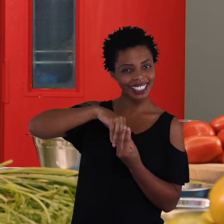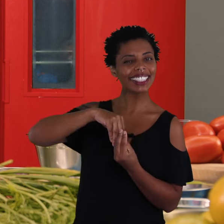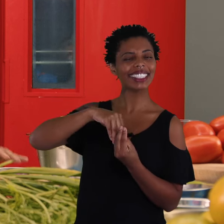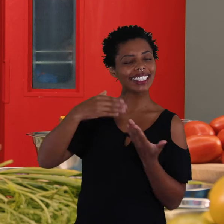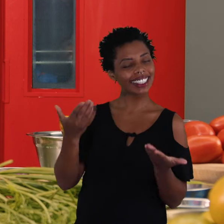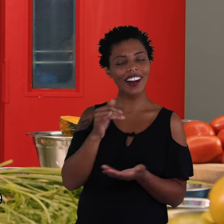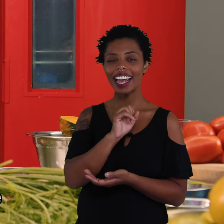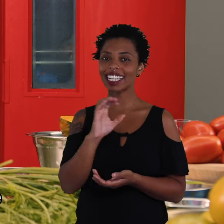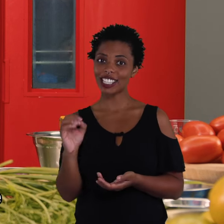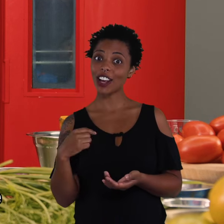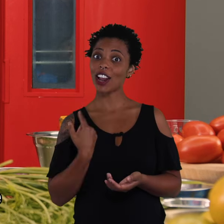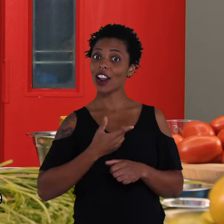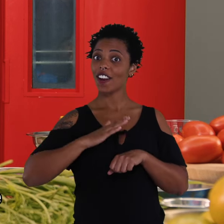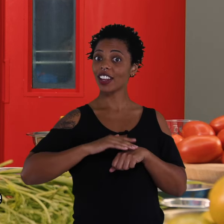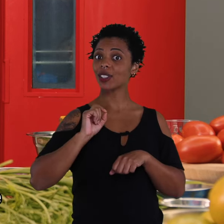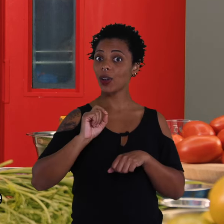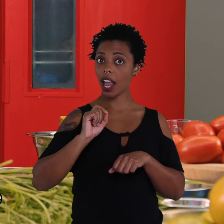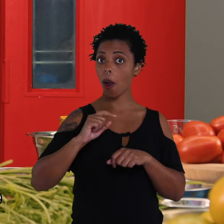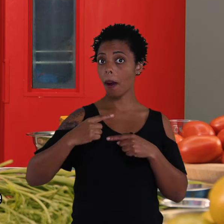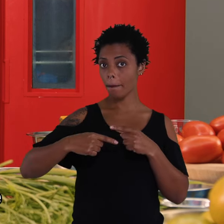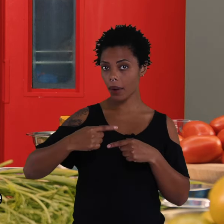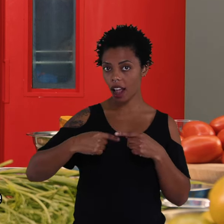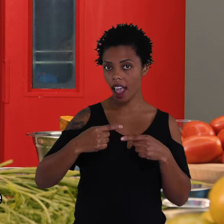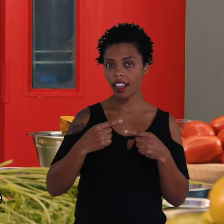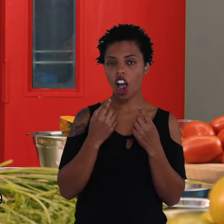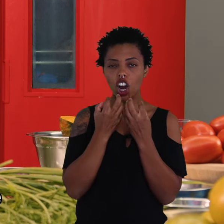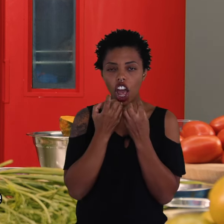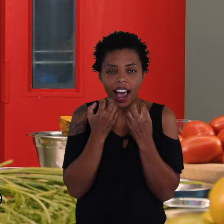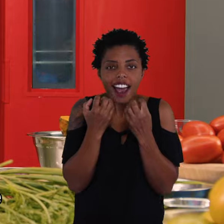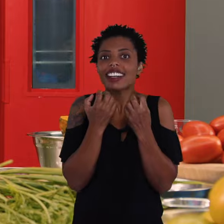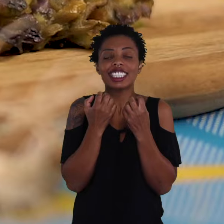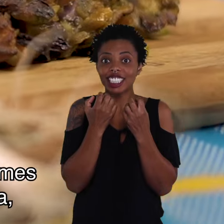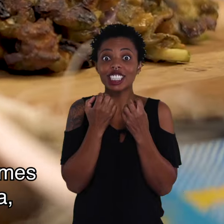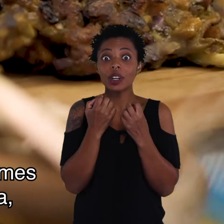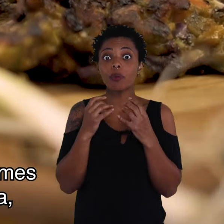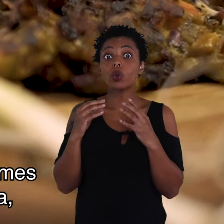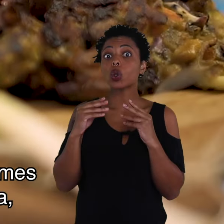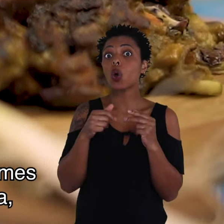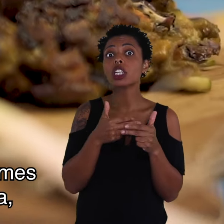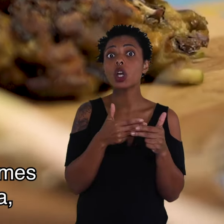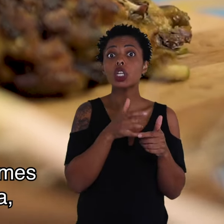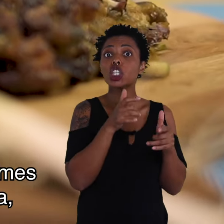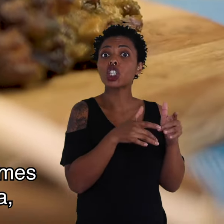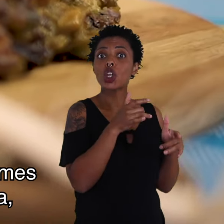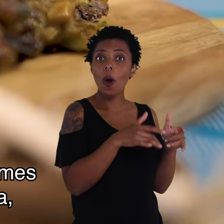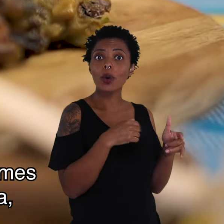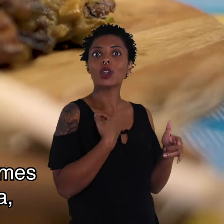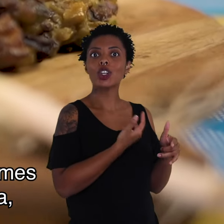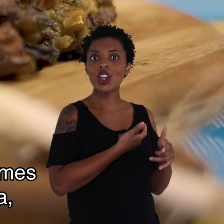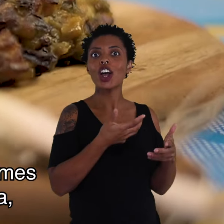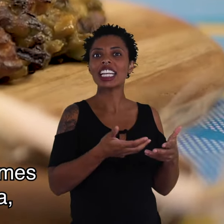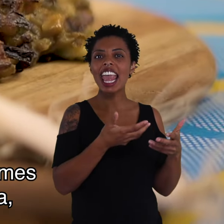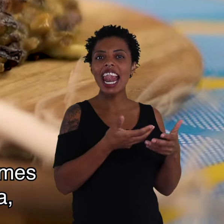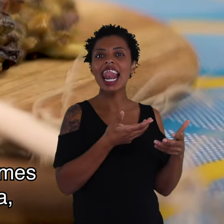Bom, então é isso. A gente fez aqui uma panquequinha crocante com todas as sobrinhas de